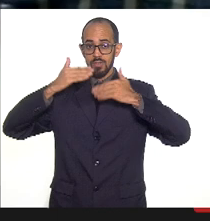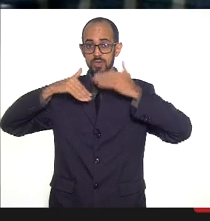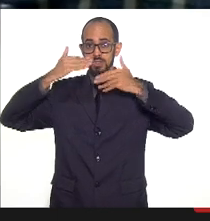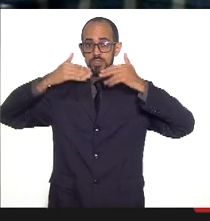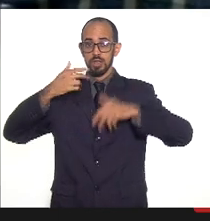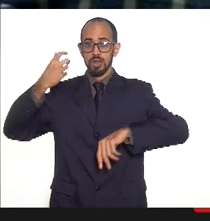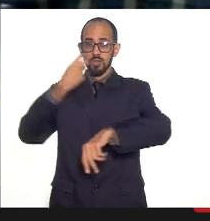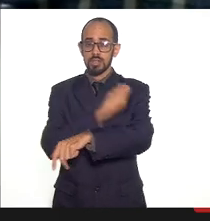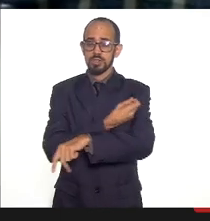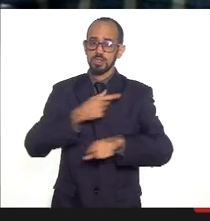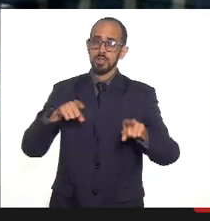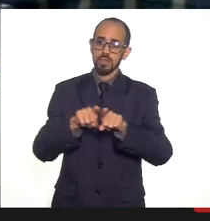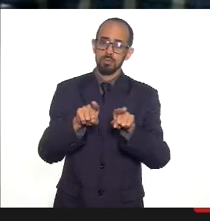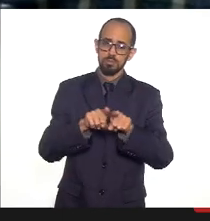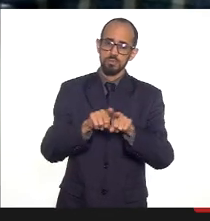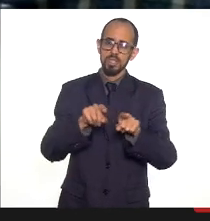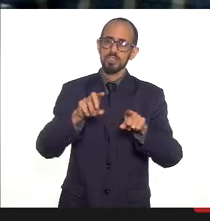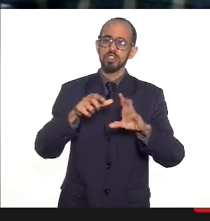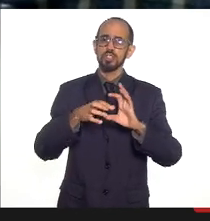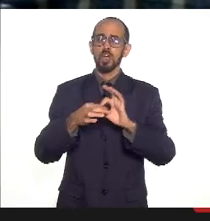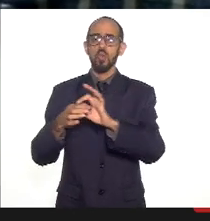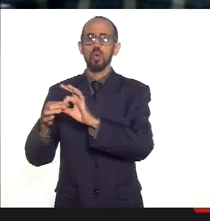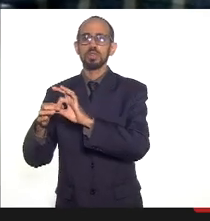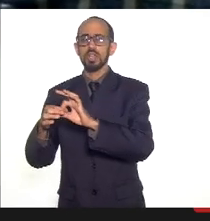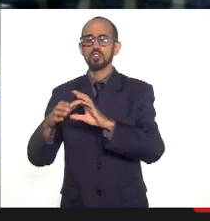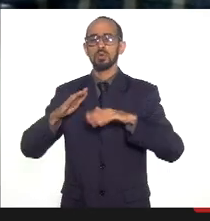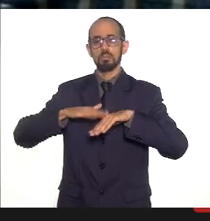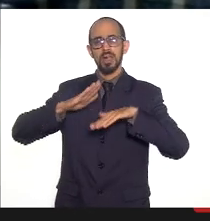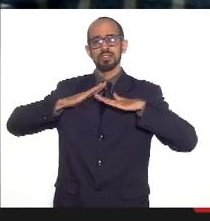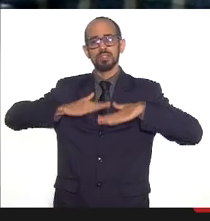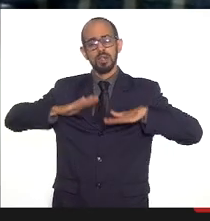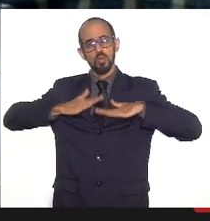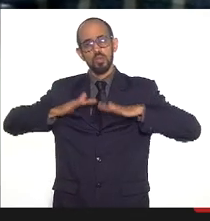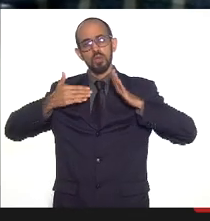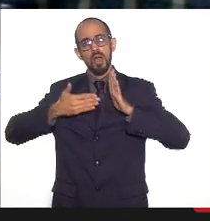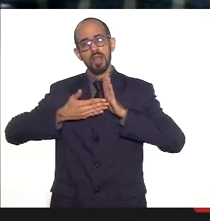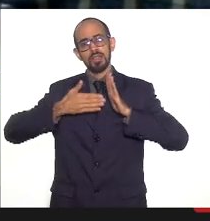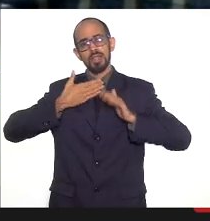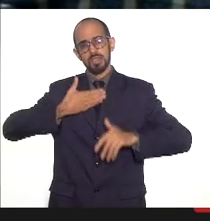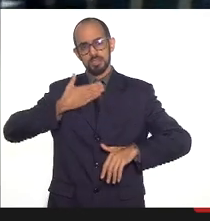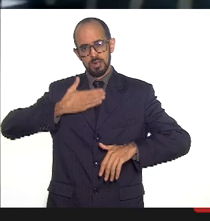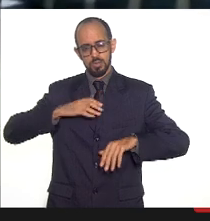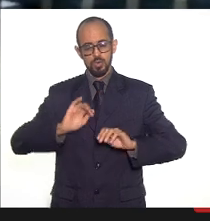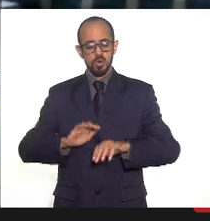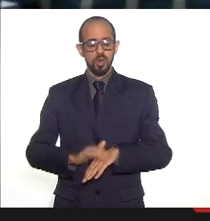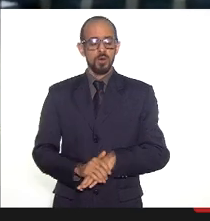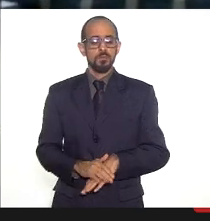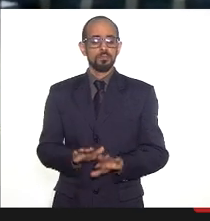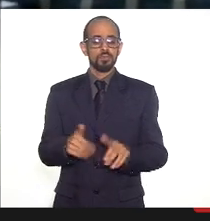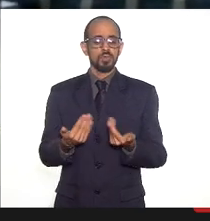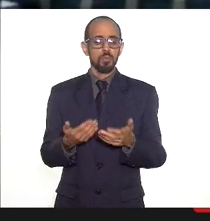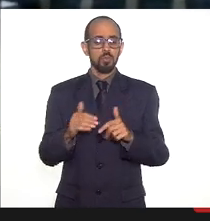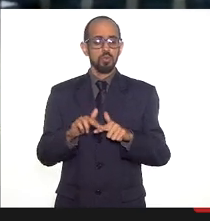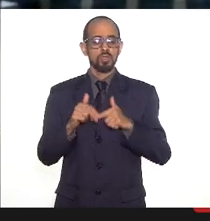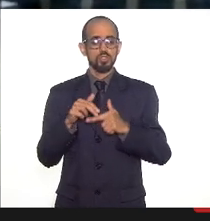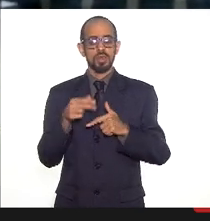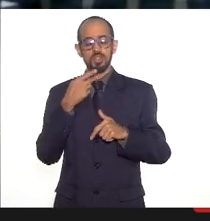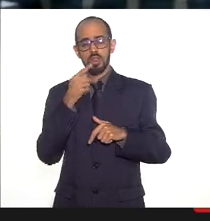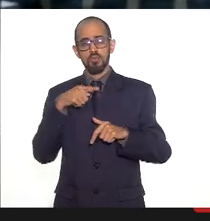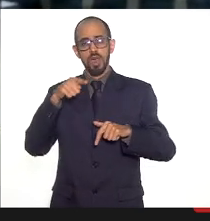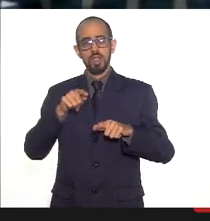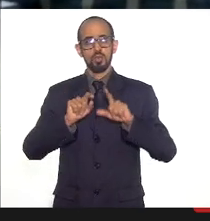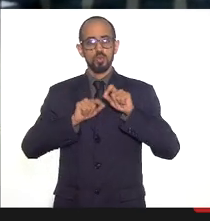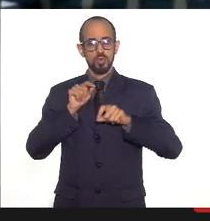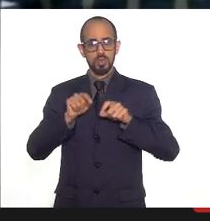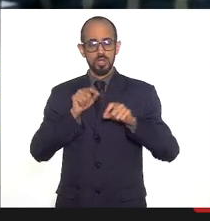que a gente tem um cenário mais tranquilo até o final do ano por isso que a gente estava falando agora já no movimento de pensar já estava